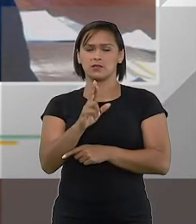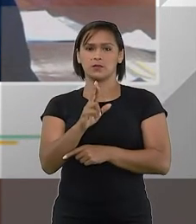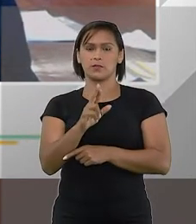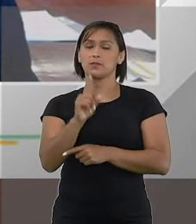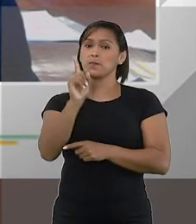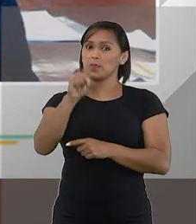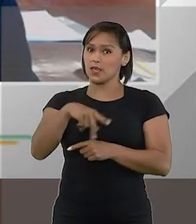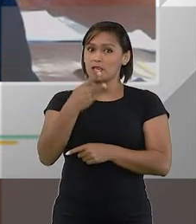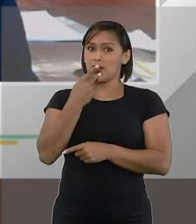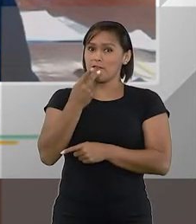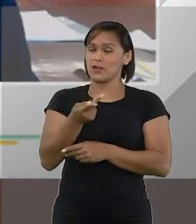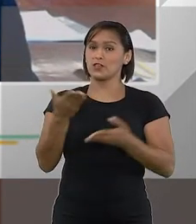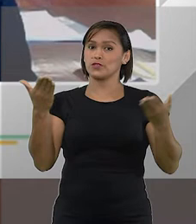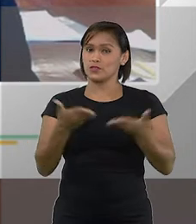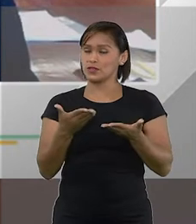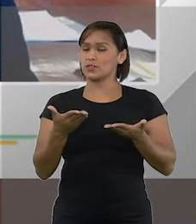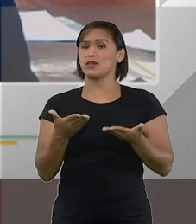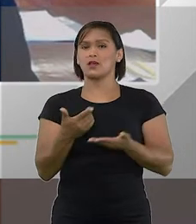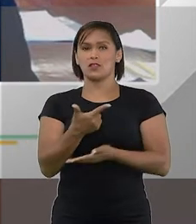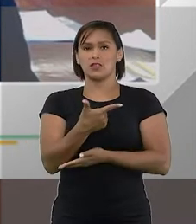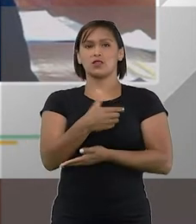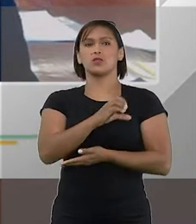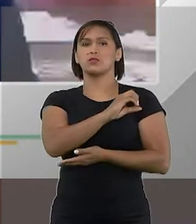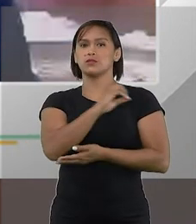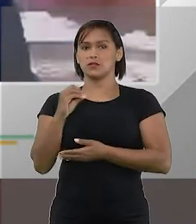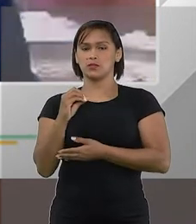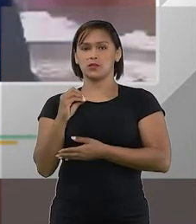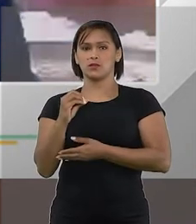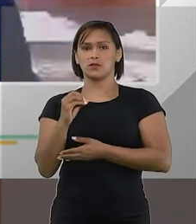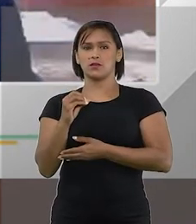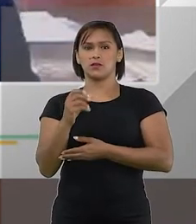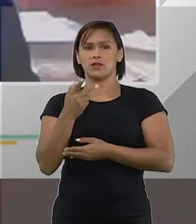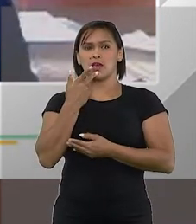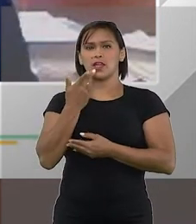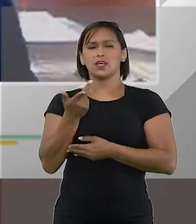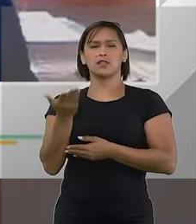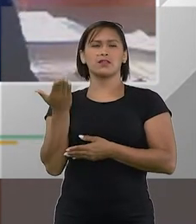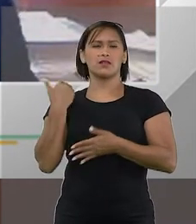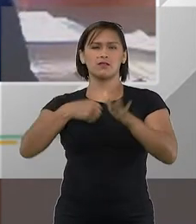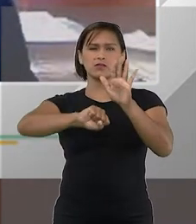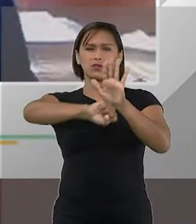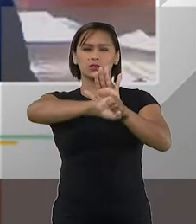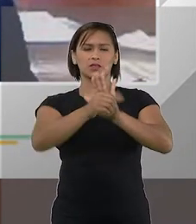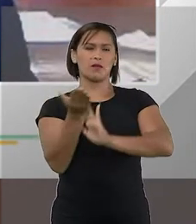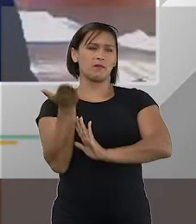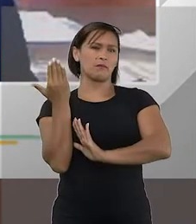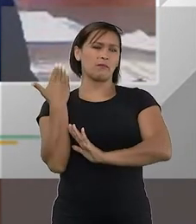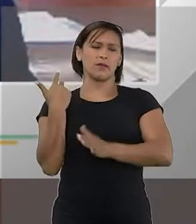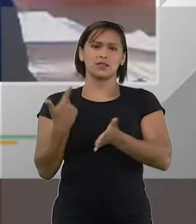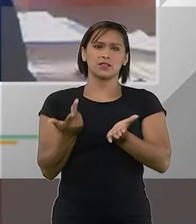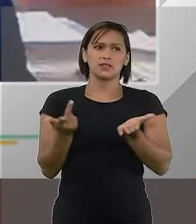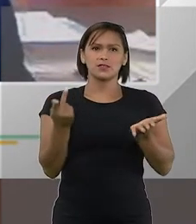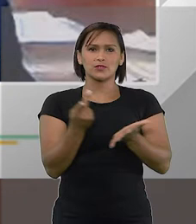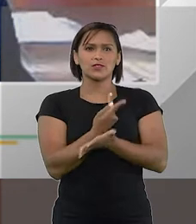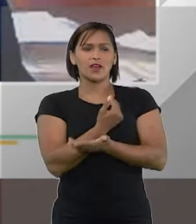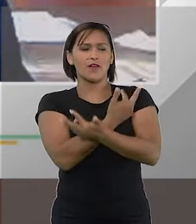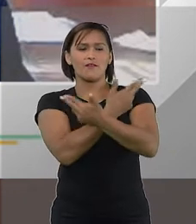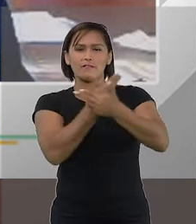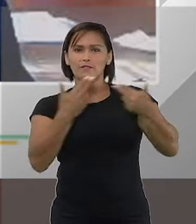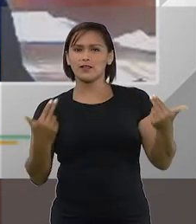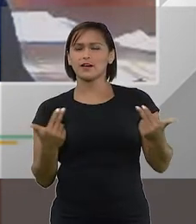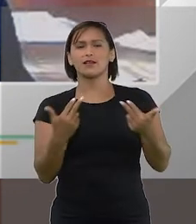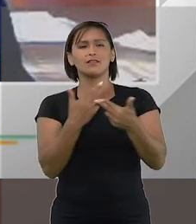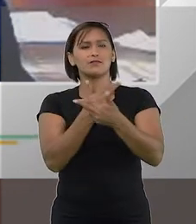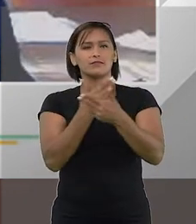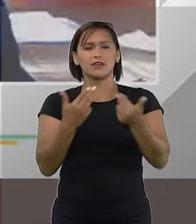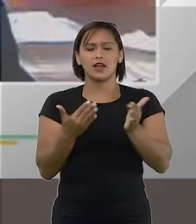Isso nós estamos falando já agora de 2000, quando no século passado, antes disso, já tínhamos vários